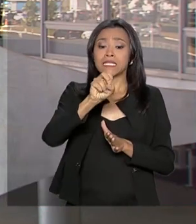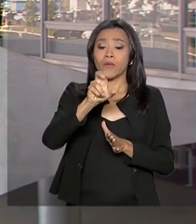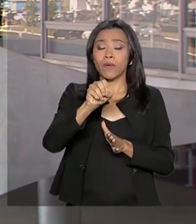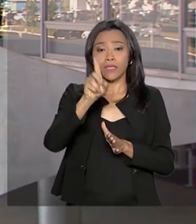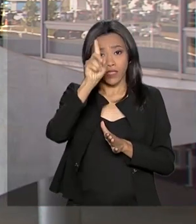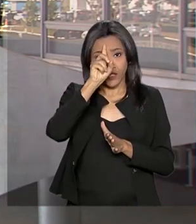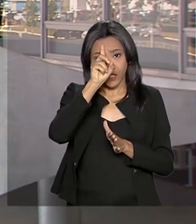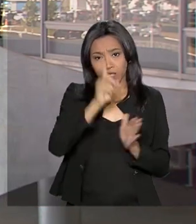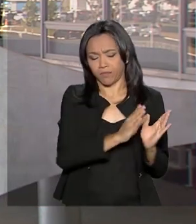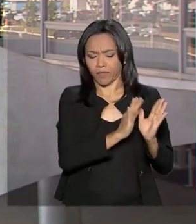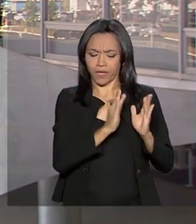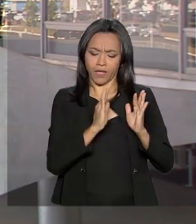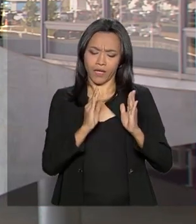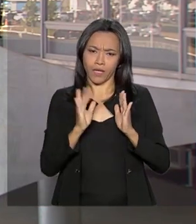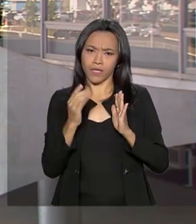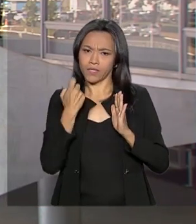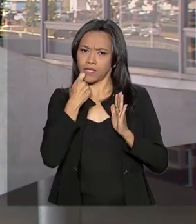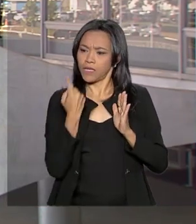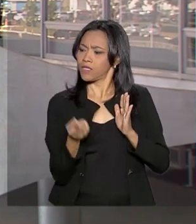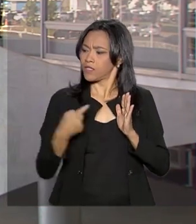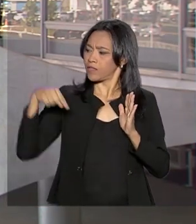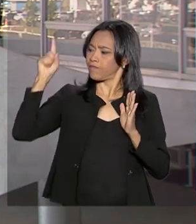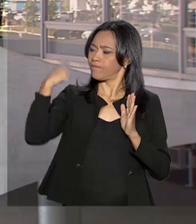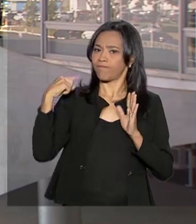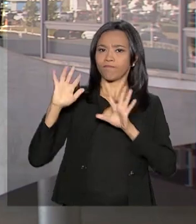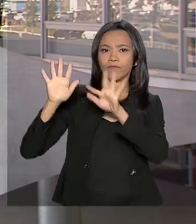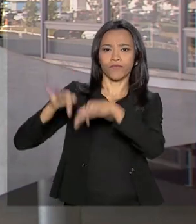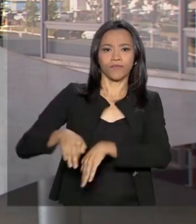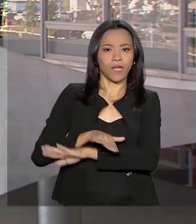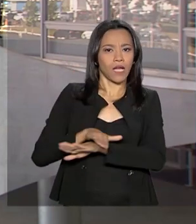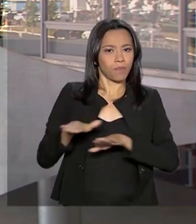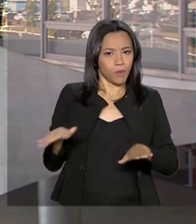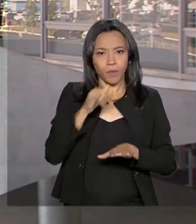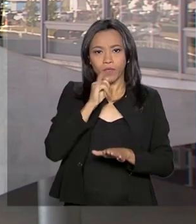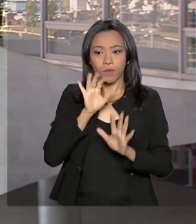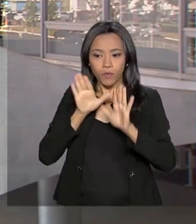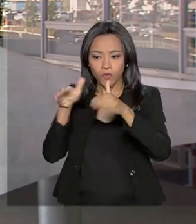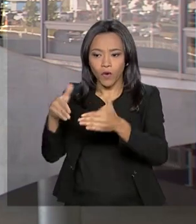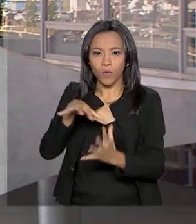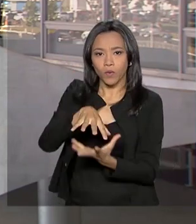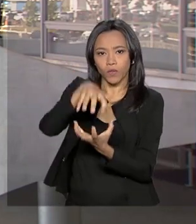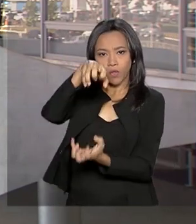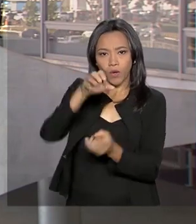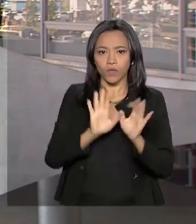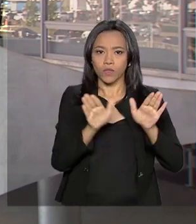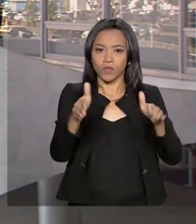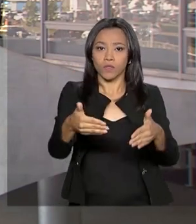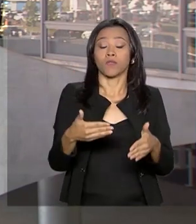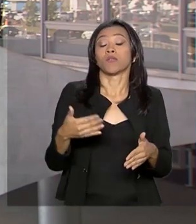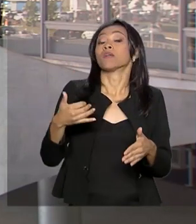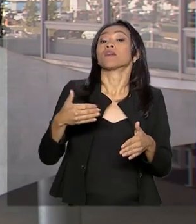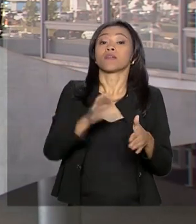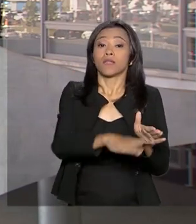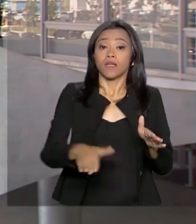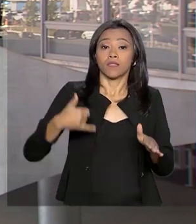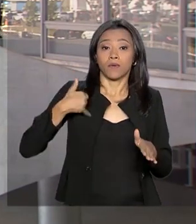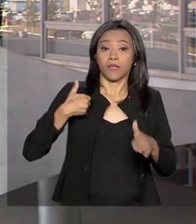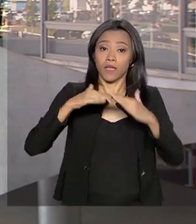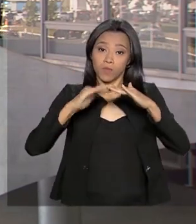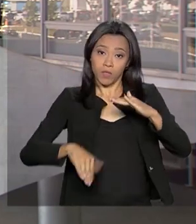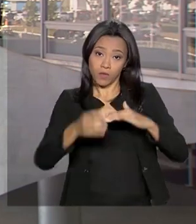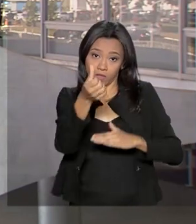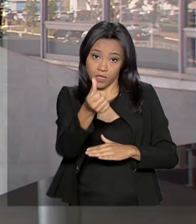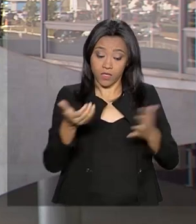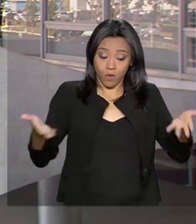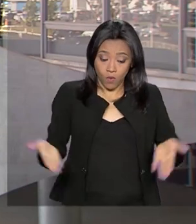terminou na sexta-feira a campanha direcionada pra um grupo prioritário, como idosos e crianças com menos de 6 anos. E a partir de